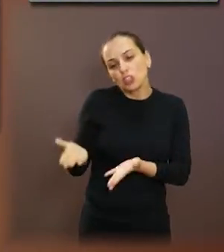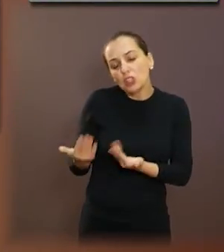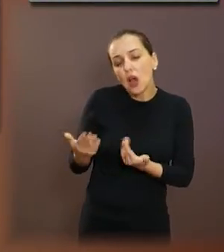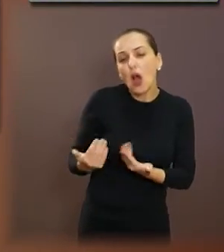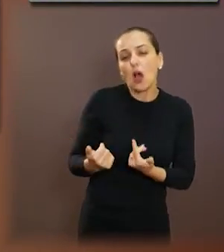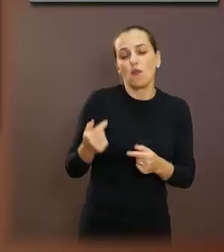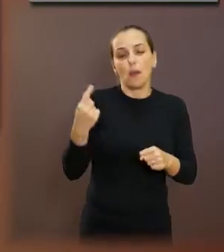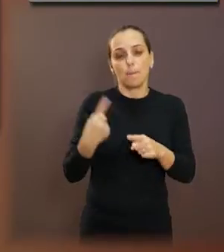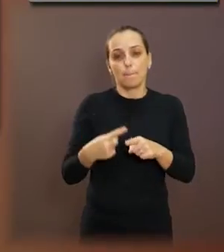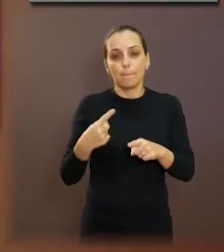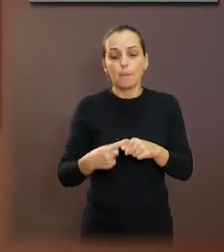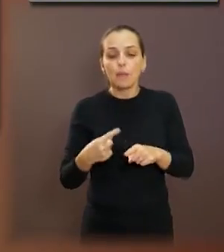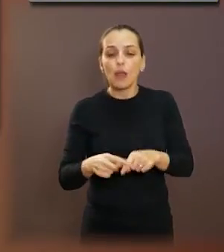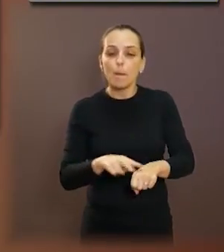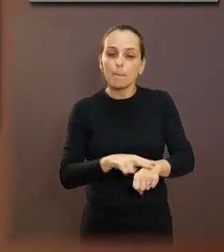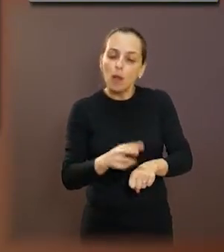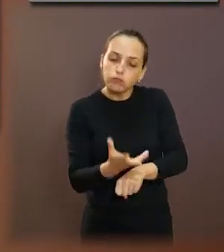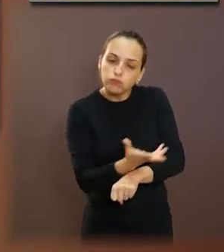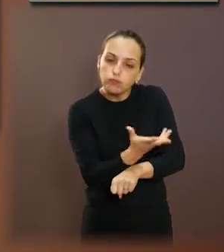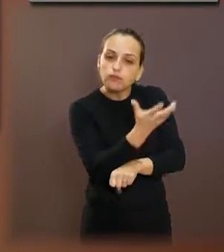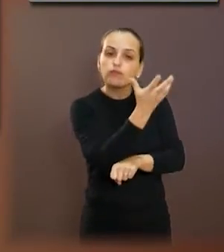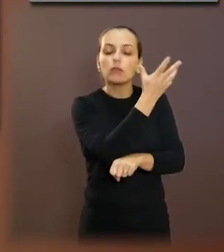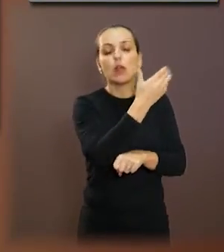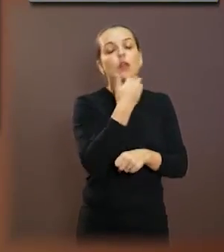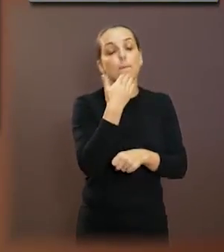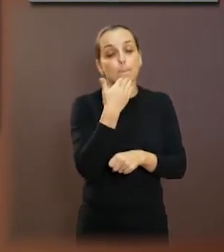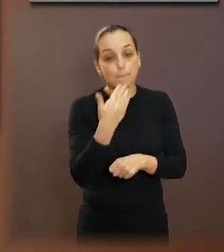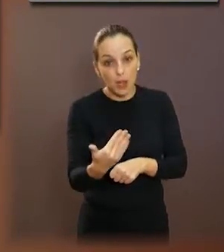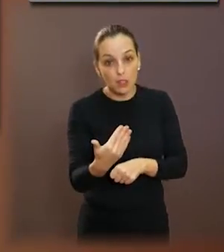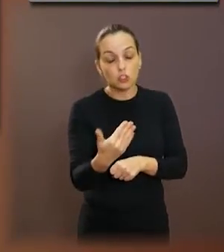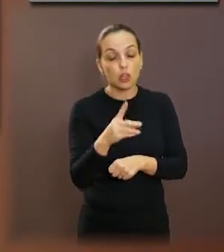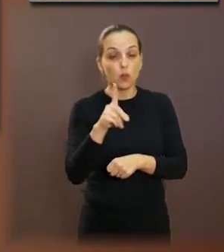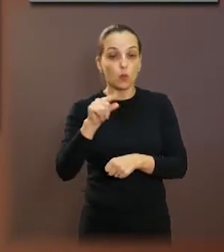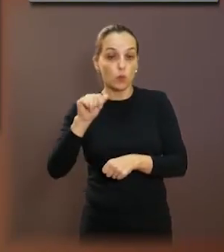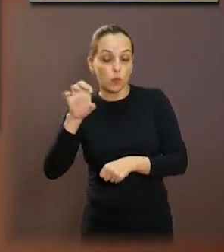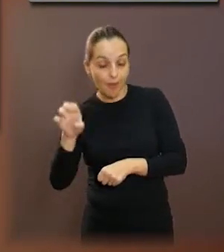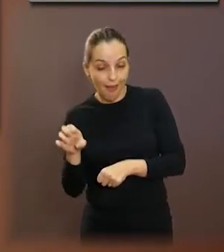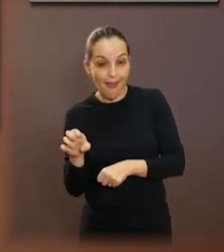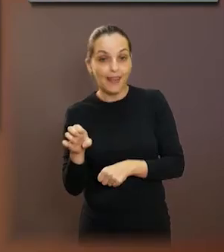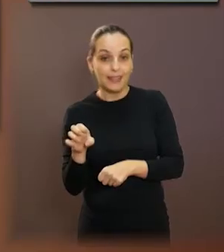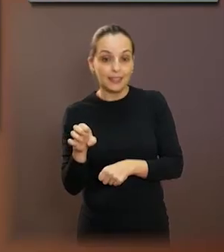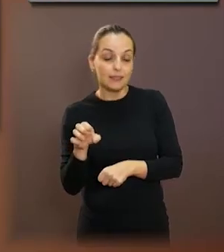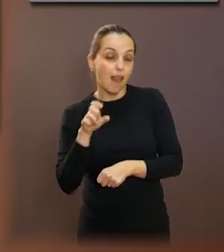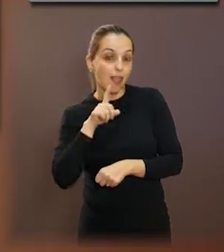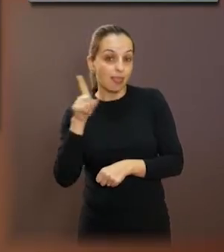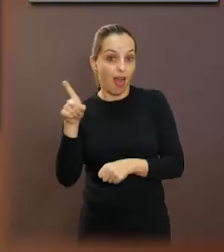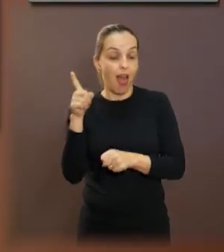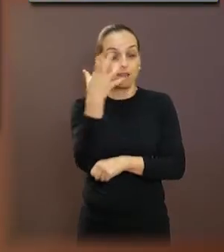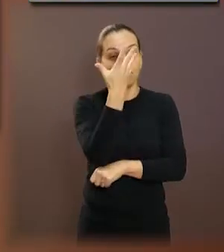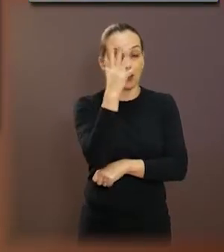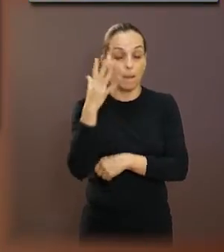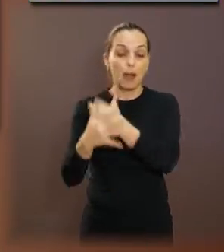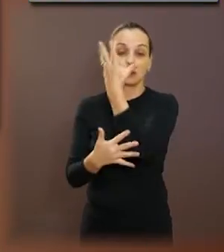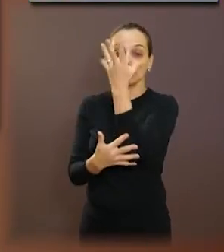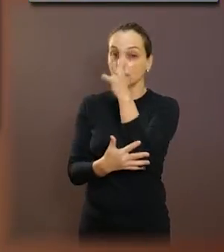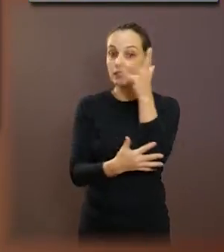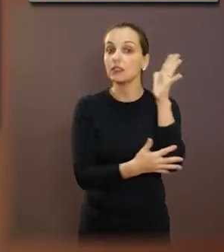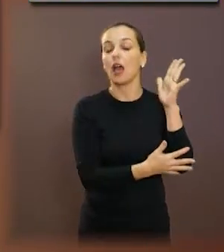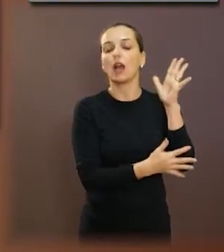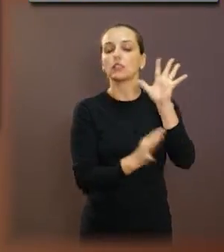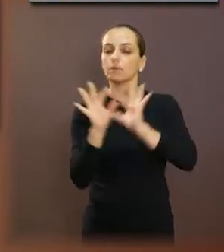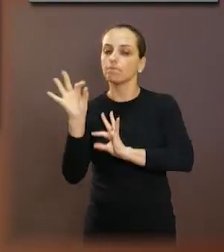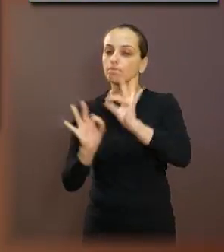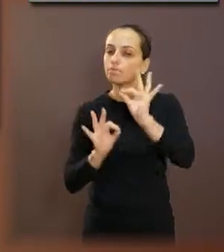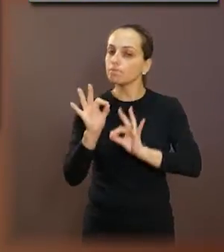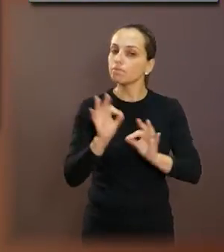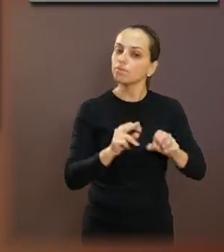alto o mato, né? Aí eu fiz uma indicação para o subintendente do DAI, o Donizete Simeone, né? Junto com o executivo. E eles